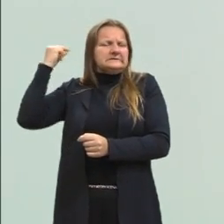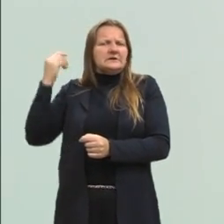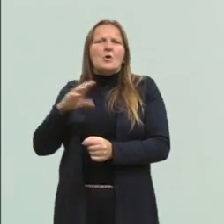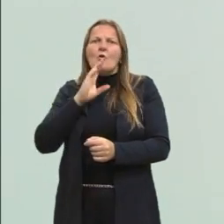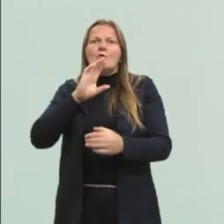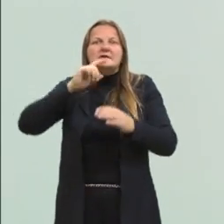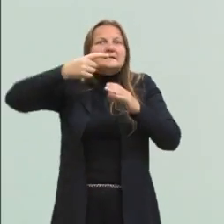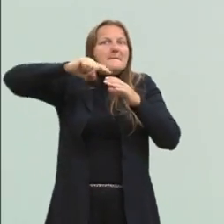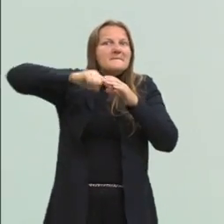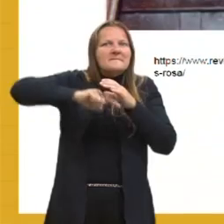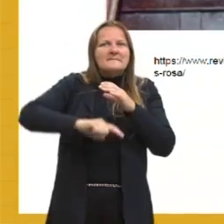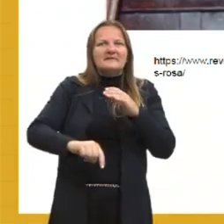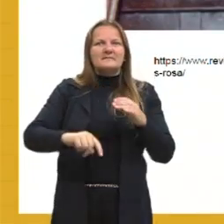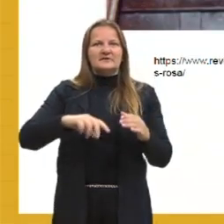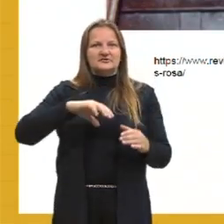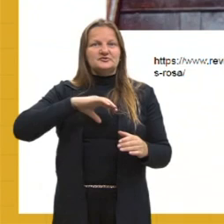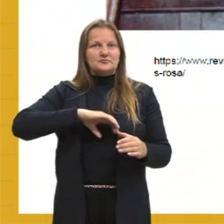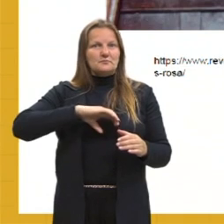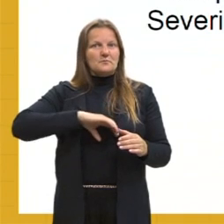portuguesa.